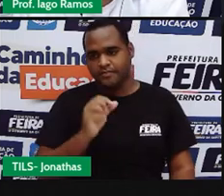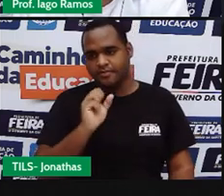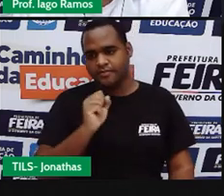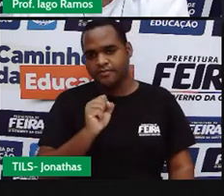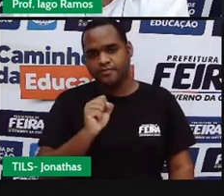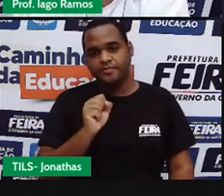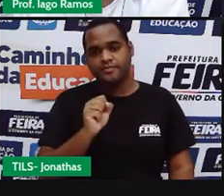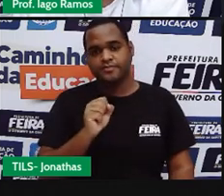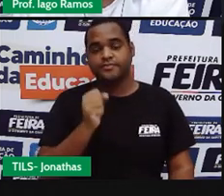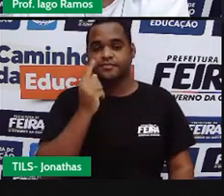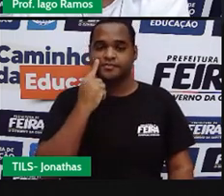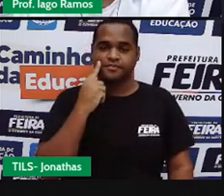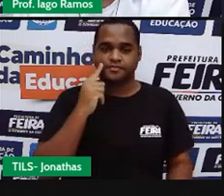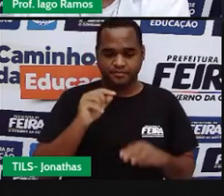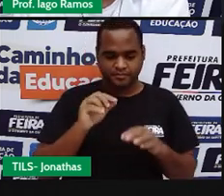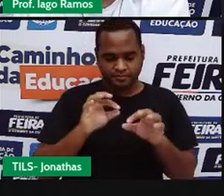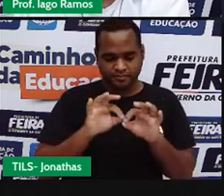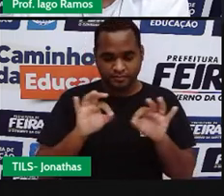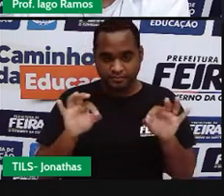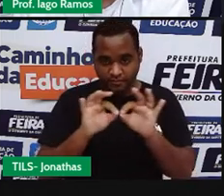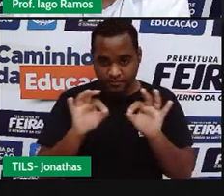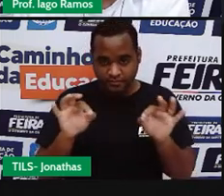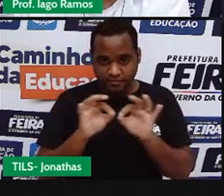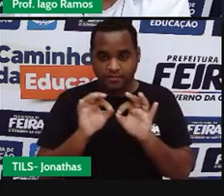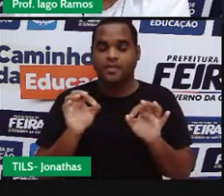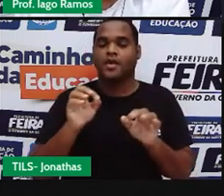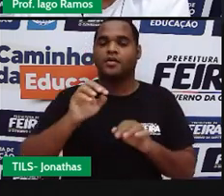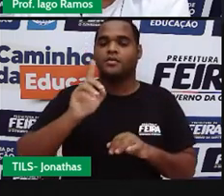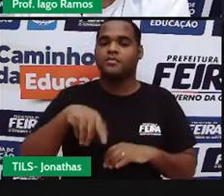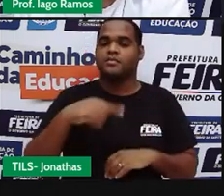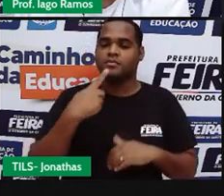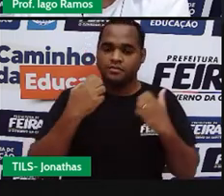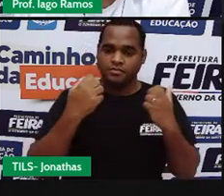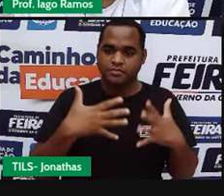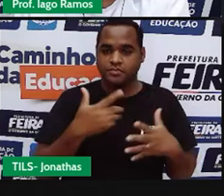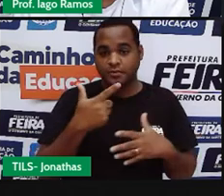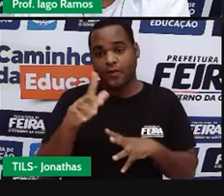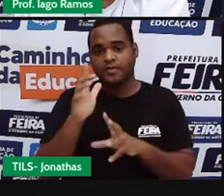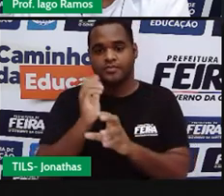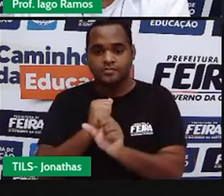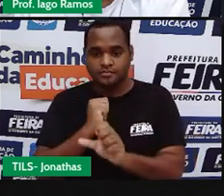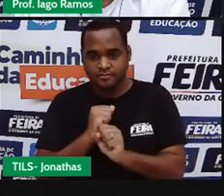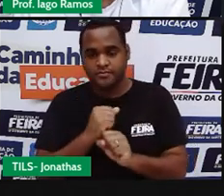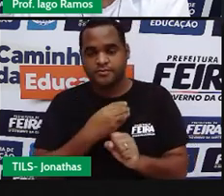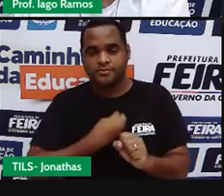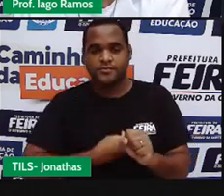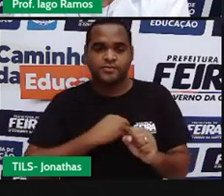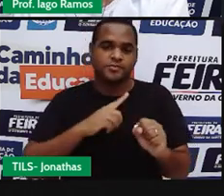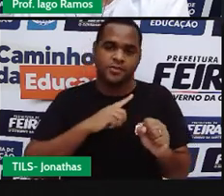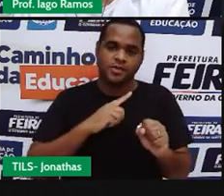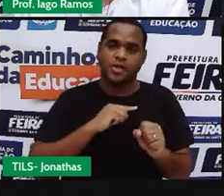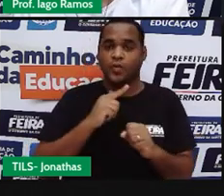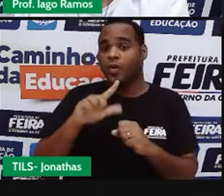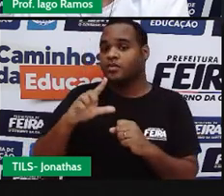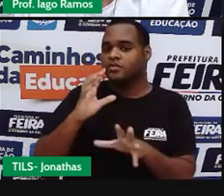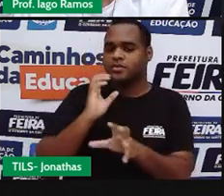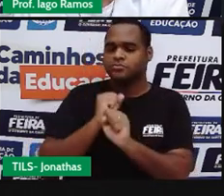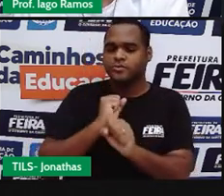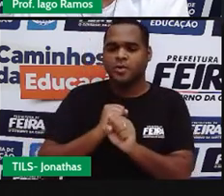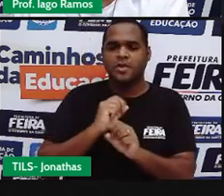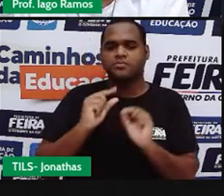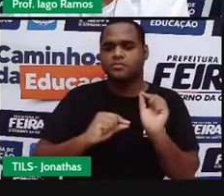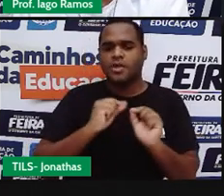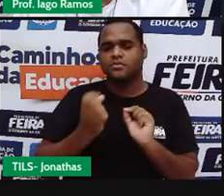E vou medir a distância desse ponto também até a outra corda. E você acha que vai dar quanto essa